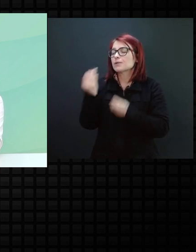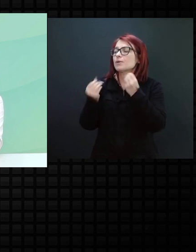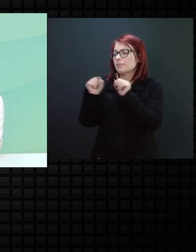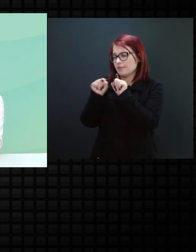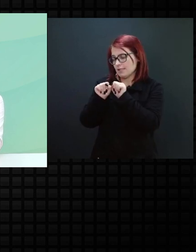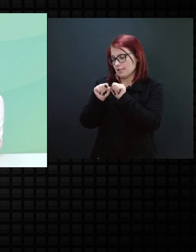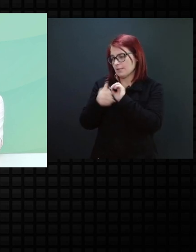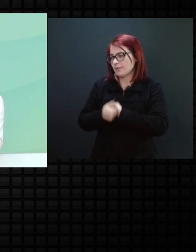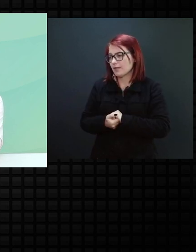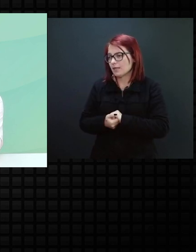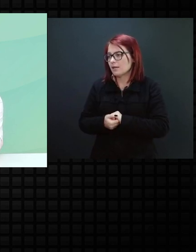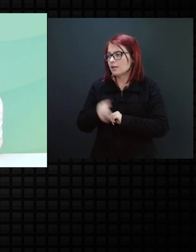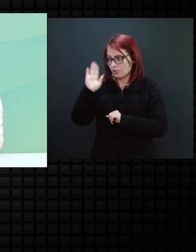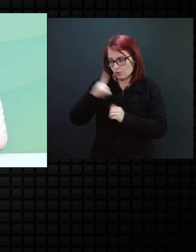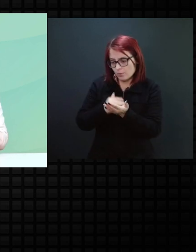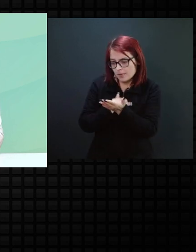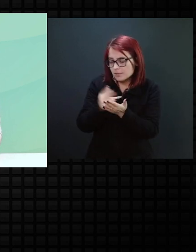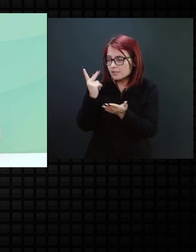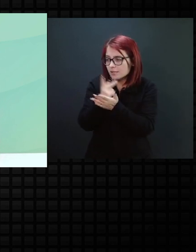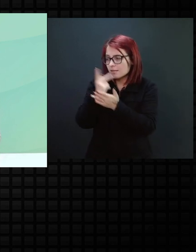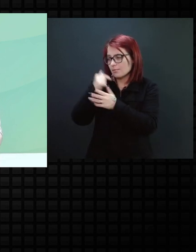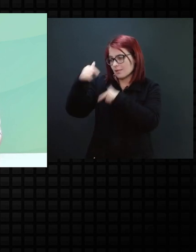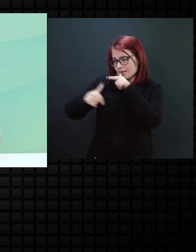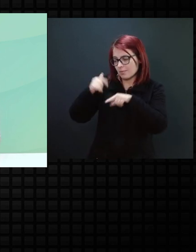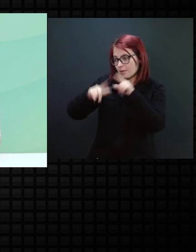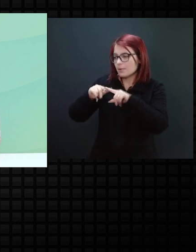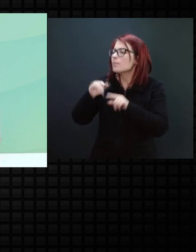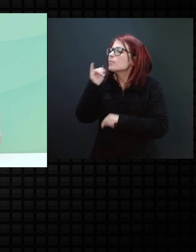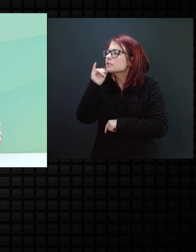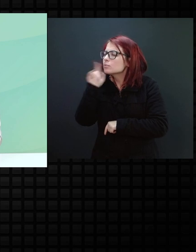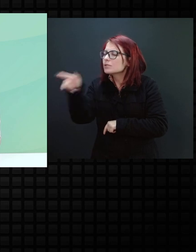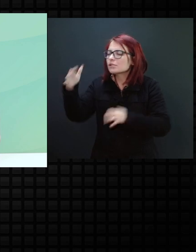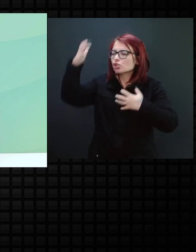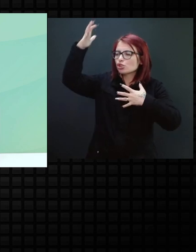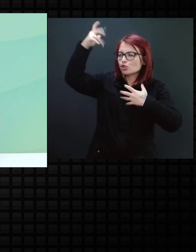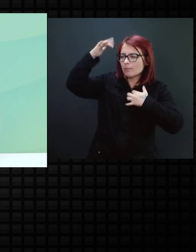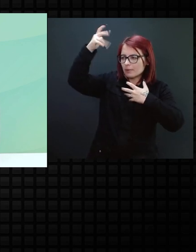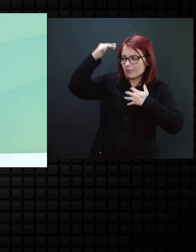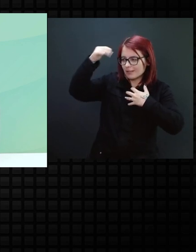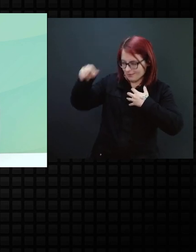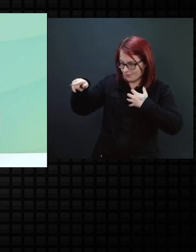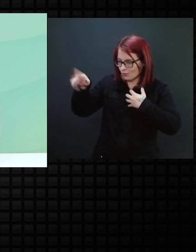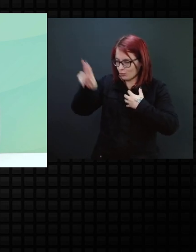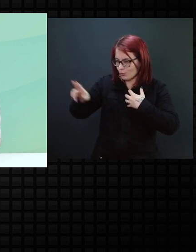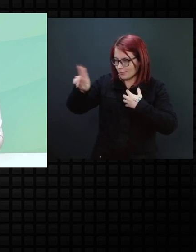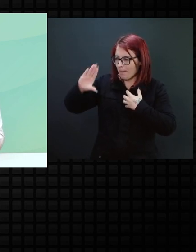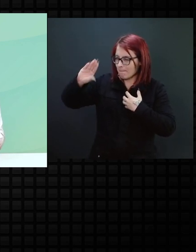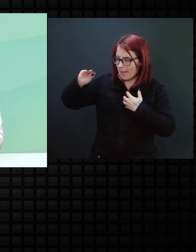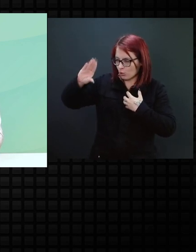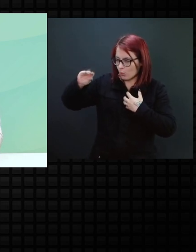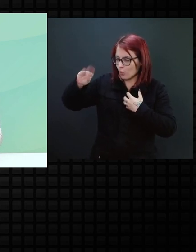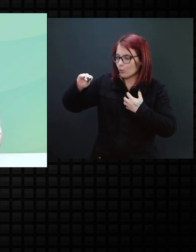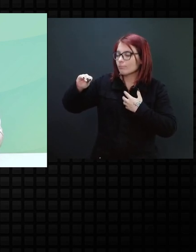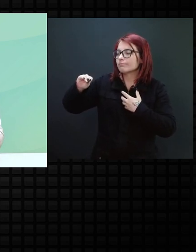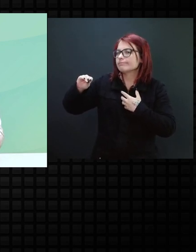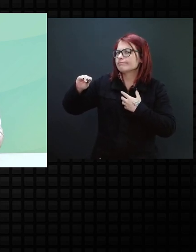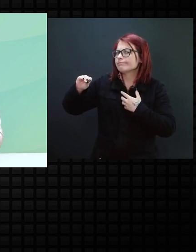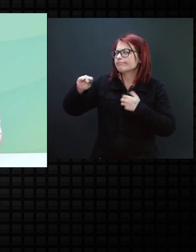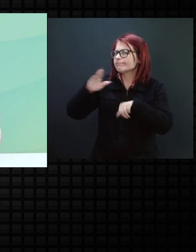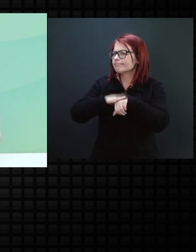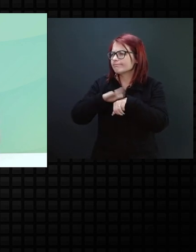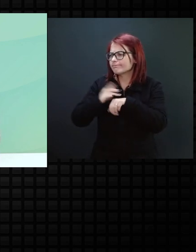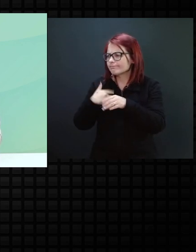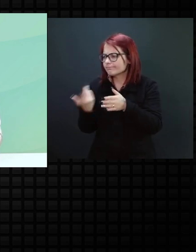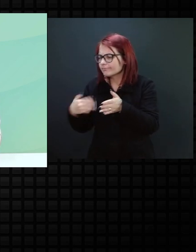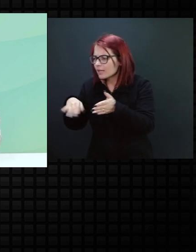né? Igual quando você coloca ali, ou tomar banho, né, que você colocou o exemplo do patinho, né? Até que você vai chegar, eu